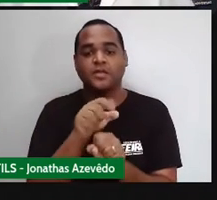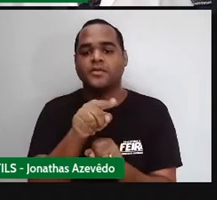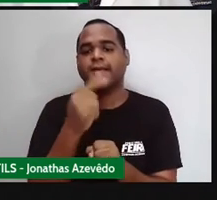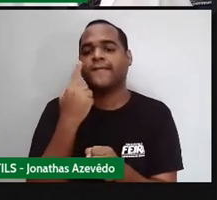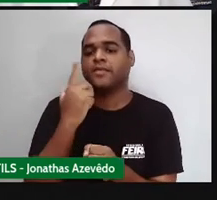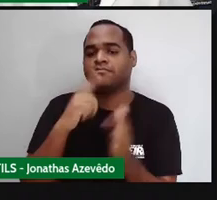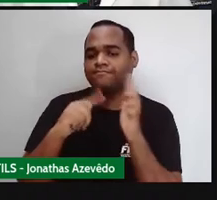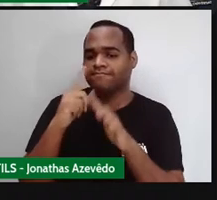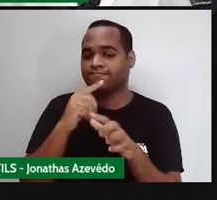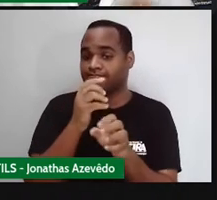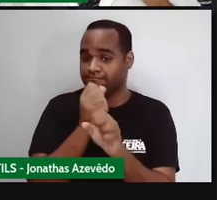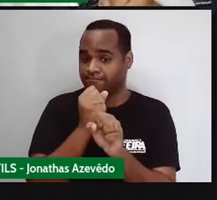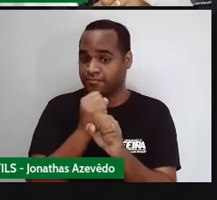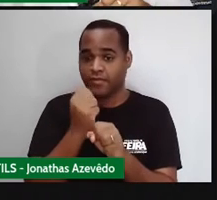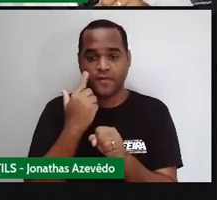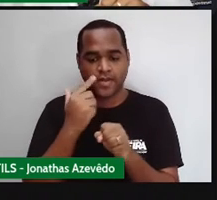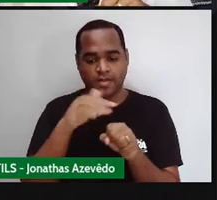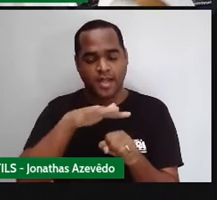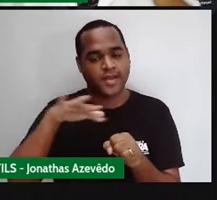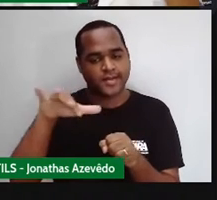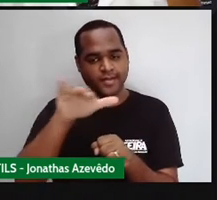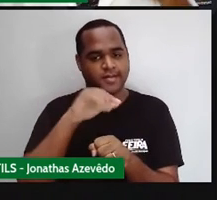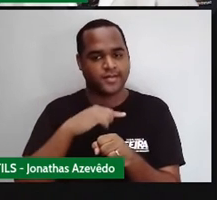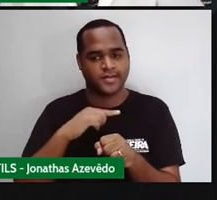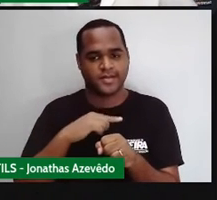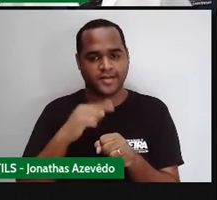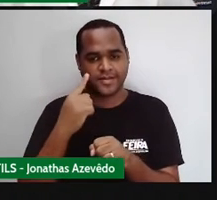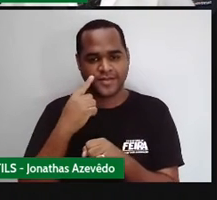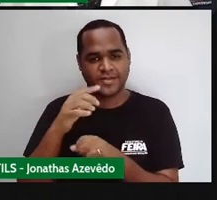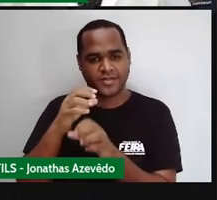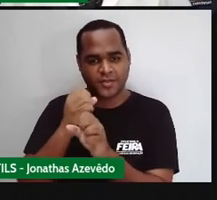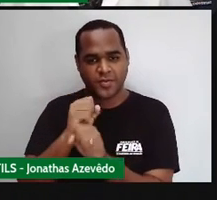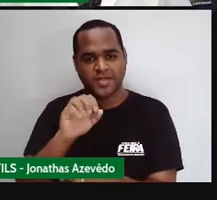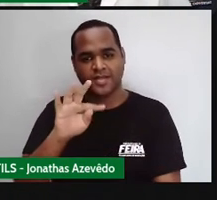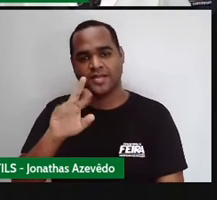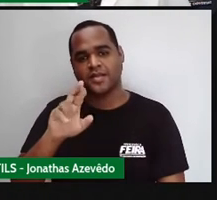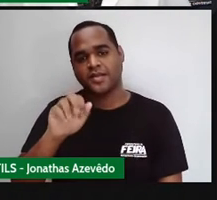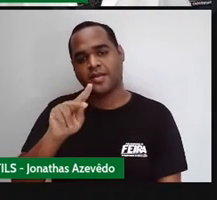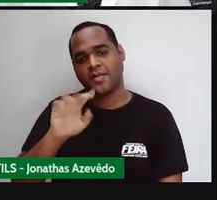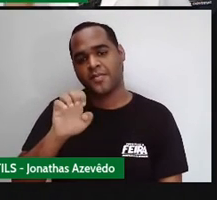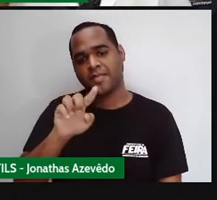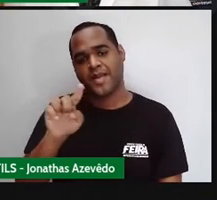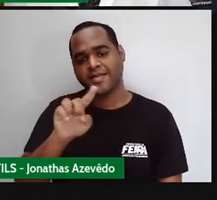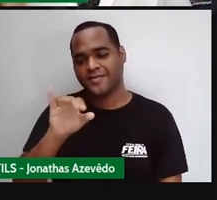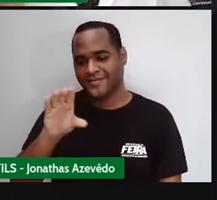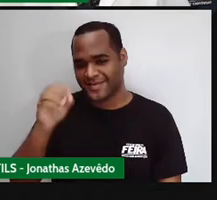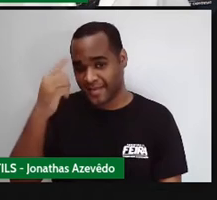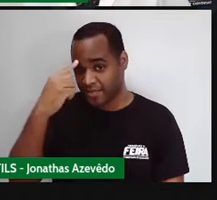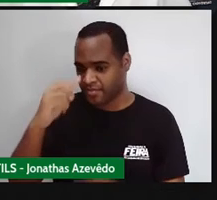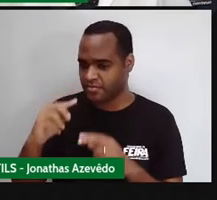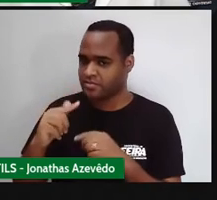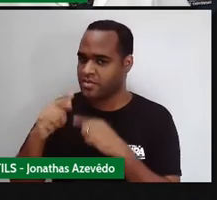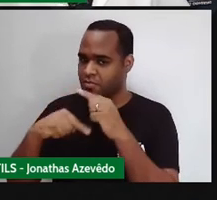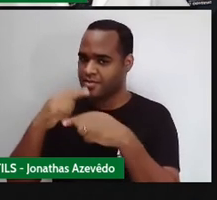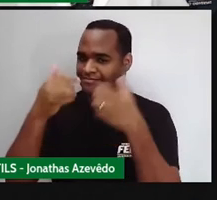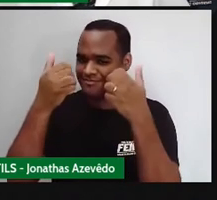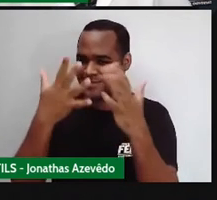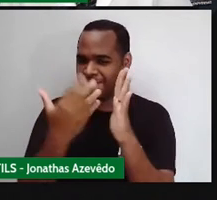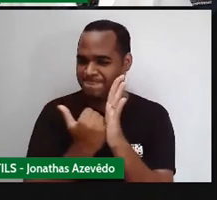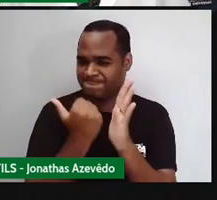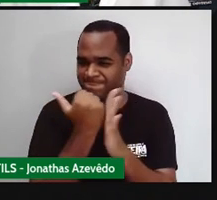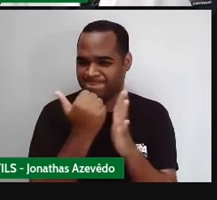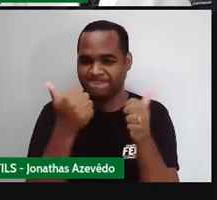calcular essa área, tá? Trapézio tá ali, mas como eu já disse, trapézio já é uma coisa pra uma próxima aula.